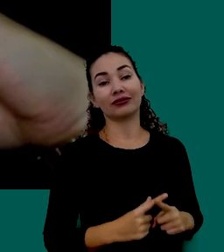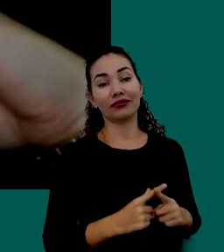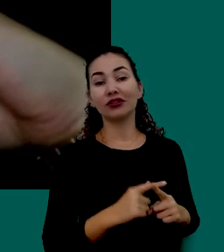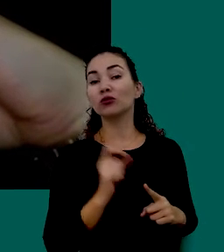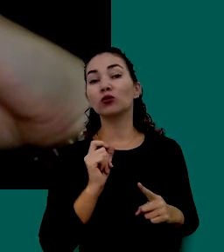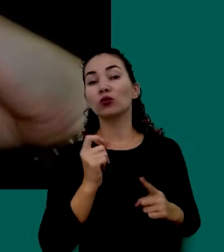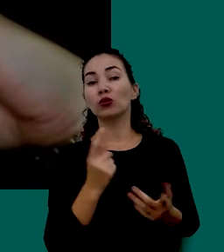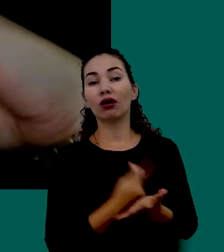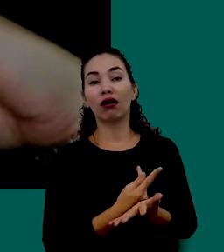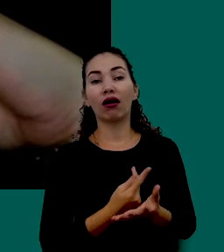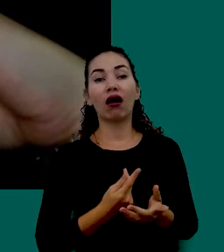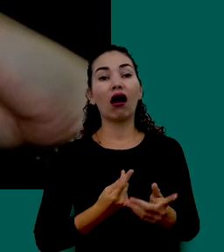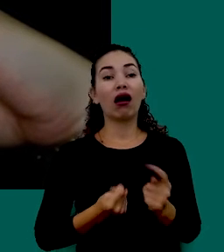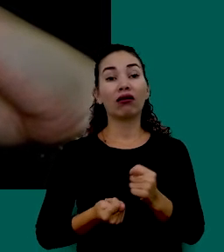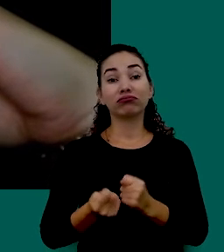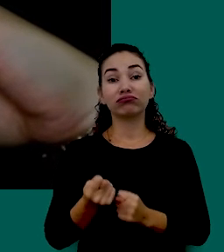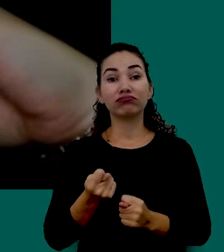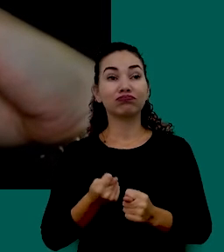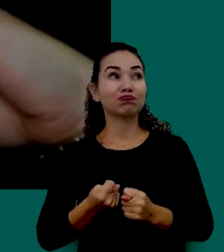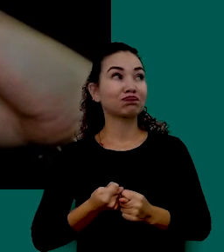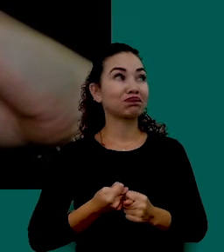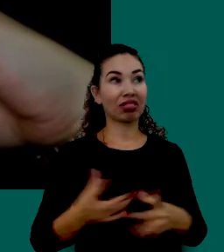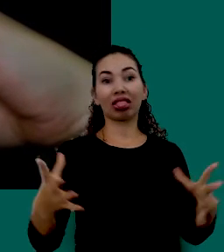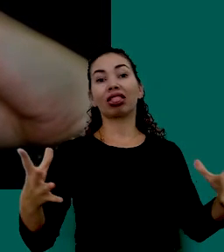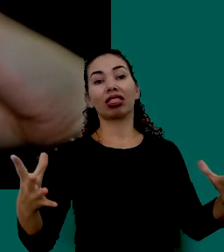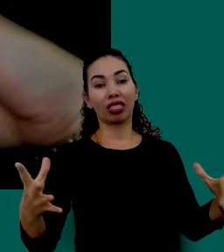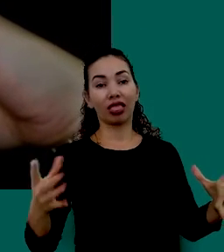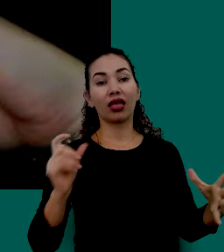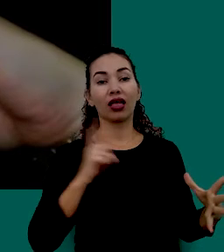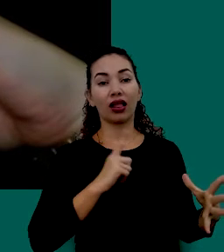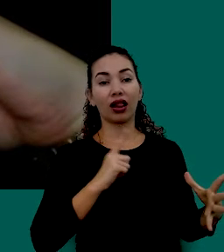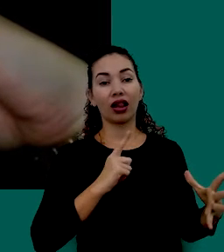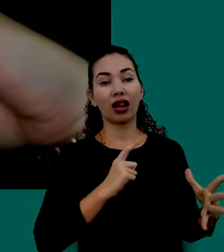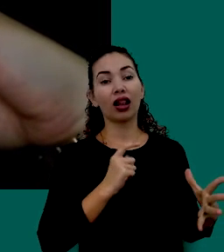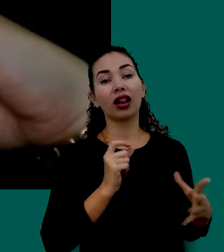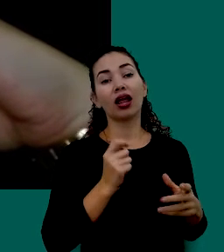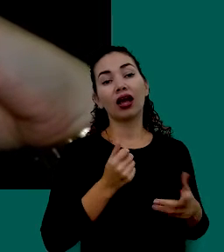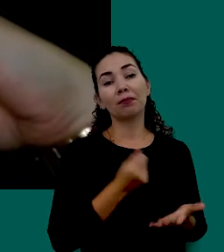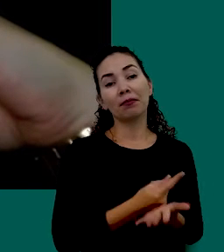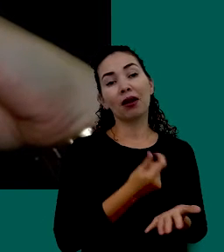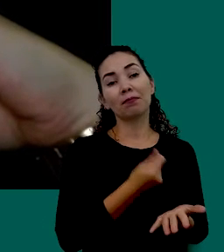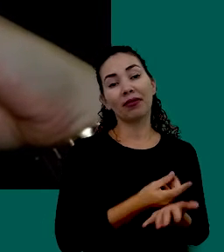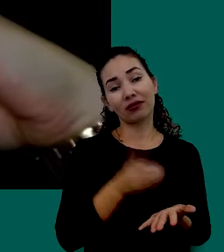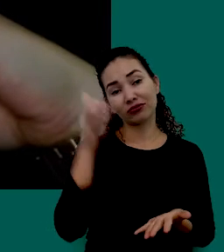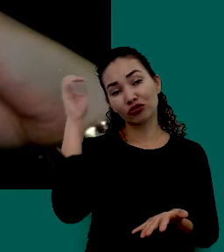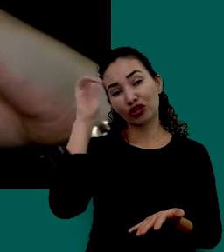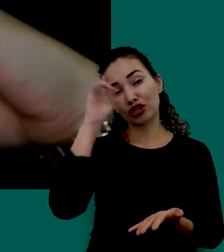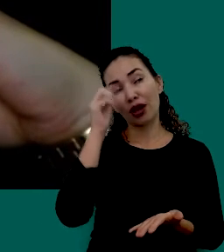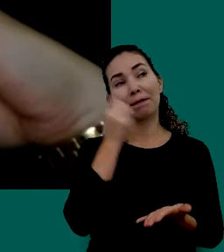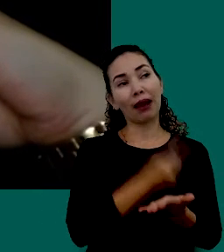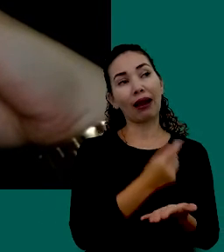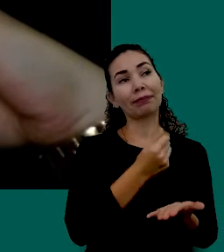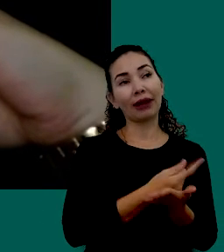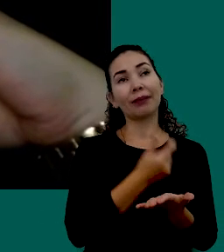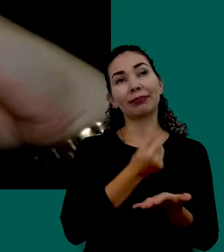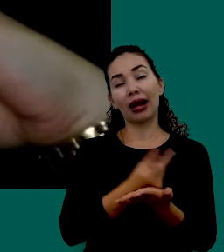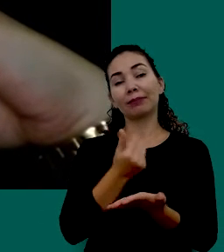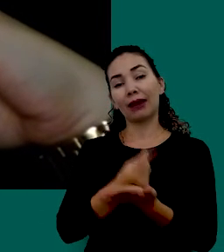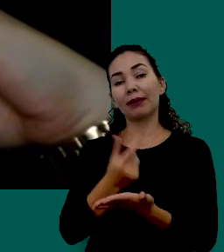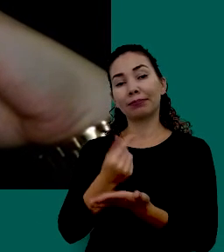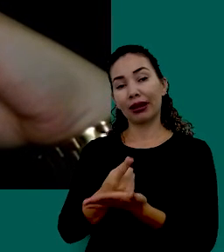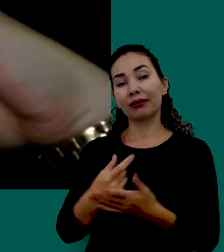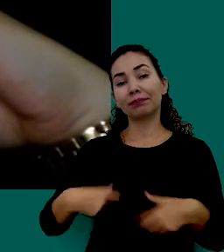Esse Descontrole Ele Passa Pelos Pequenos Gastos Do Nosso Dia A Dia Então